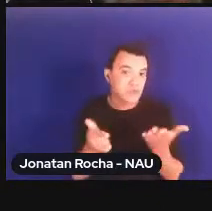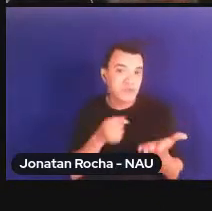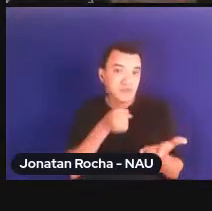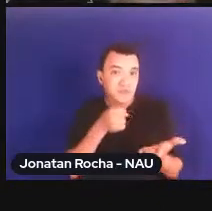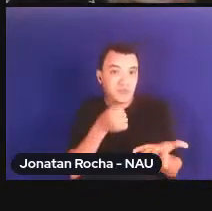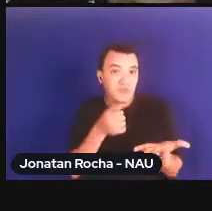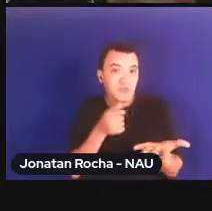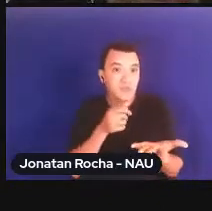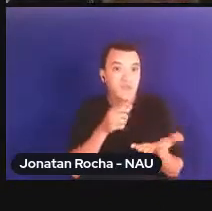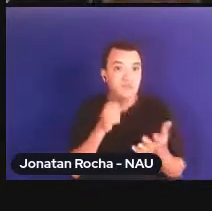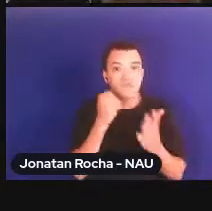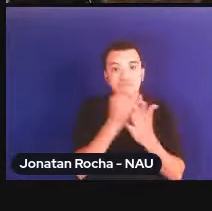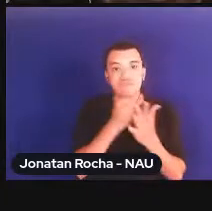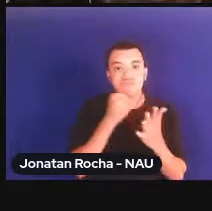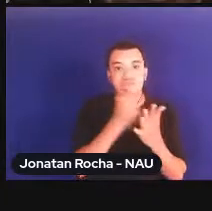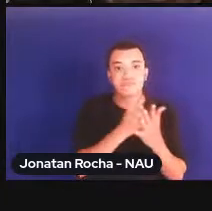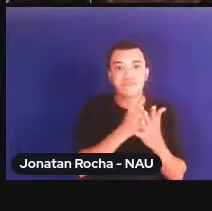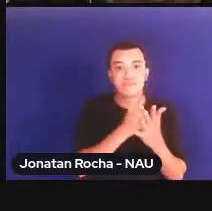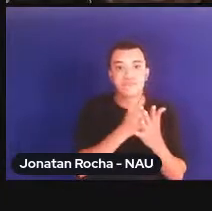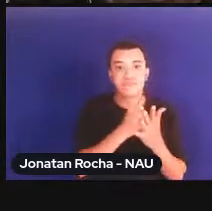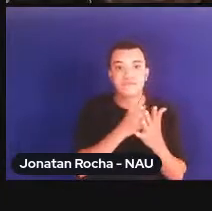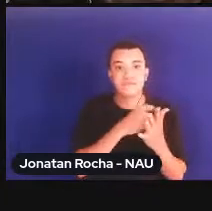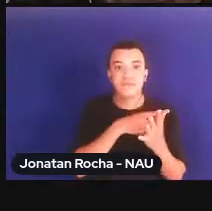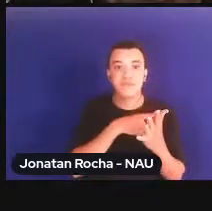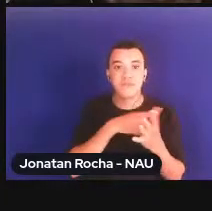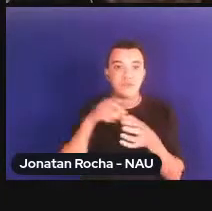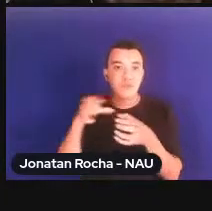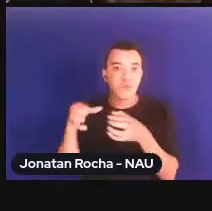o tal terceiro setor